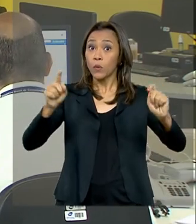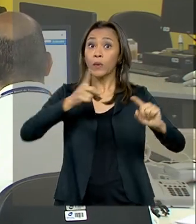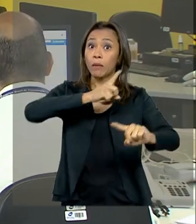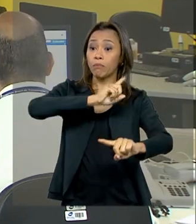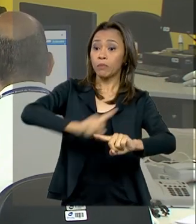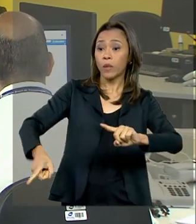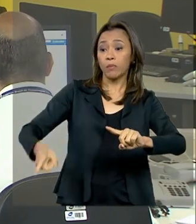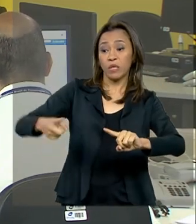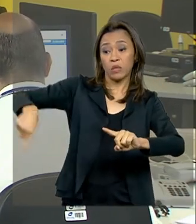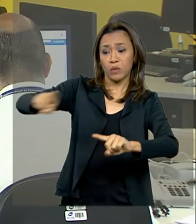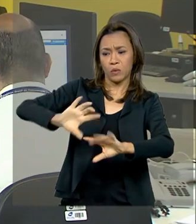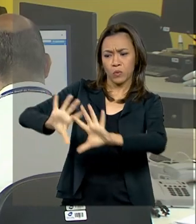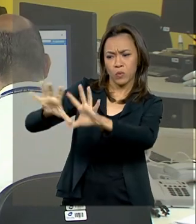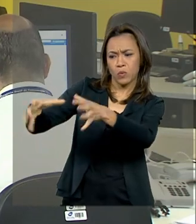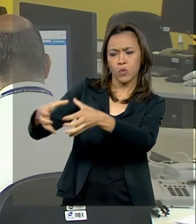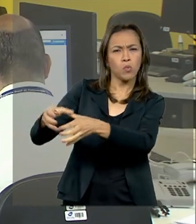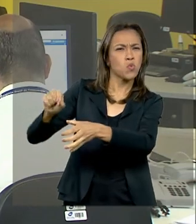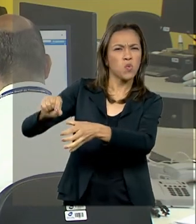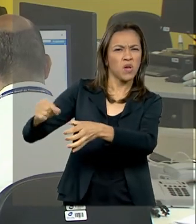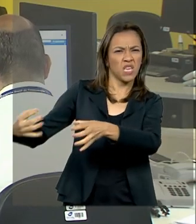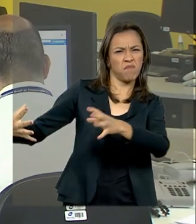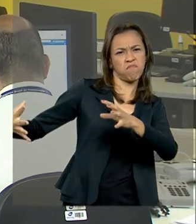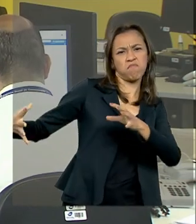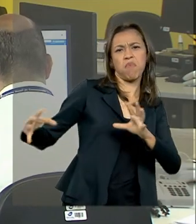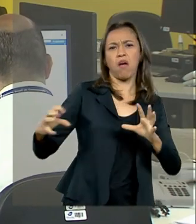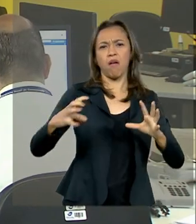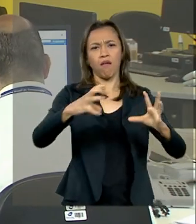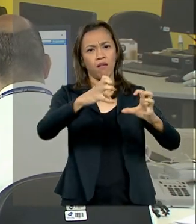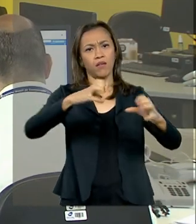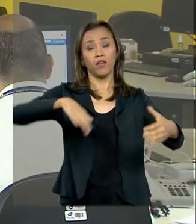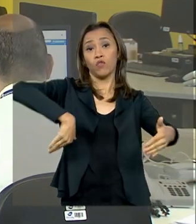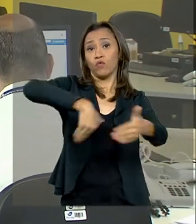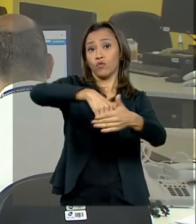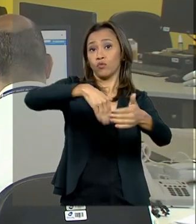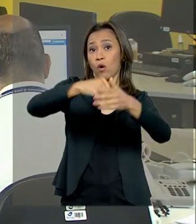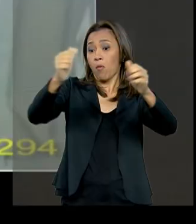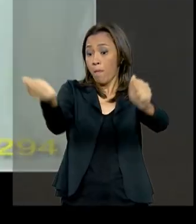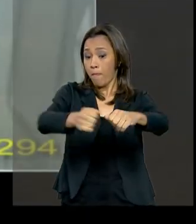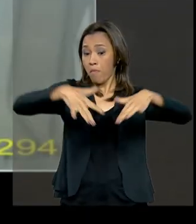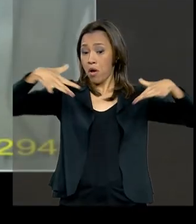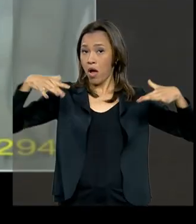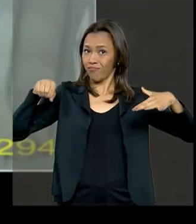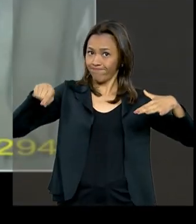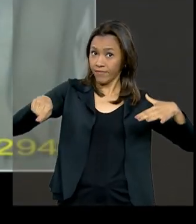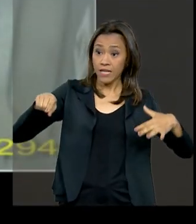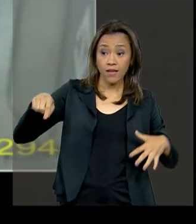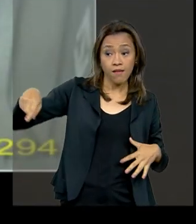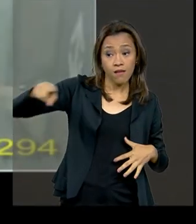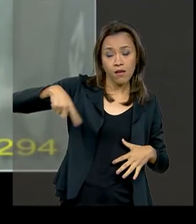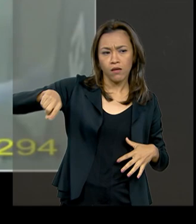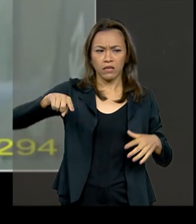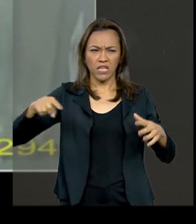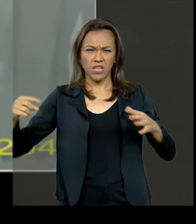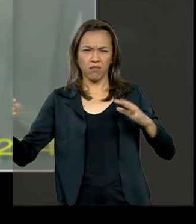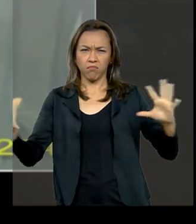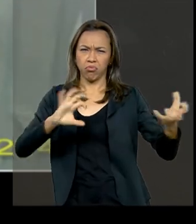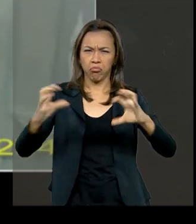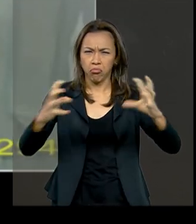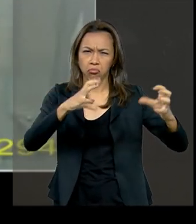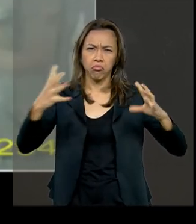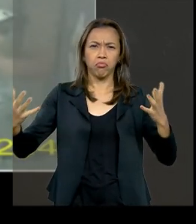das torcidas organizadas que brigarem em eventos esportivos. A partir de agora, a torcida que promover tumulto,